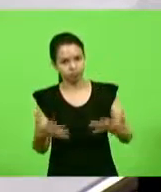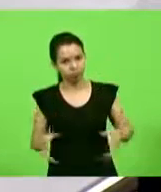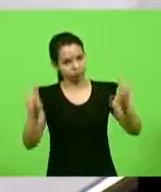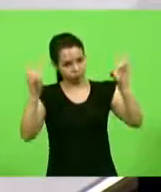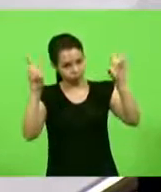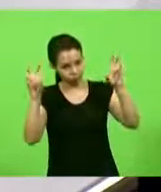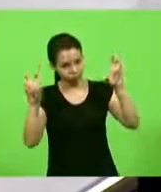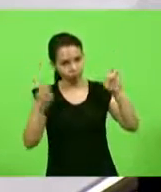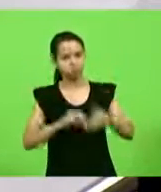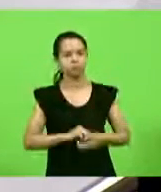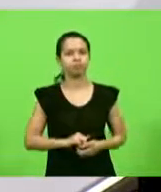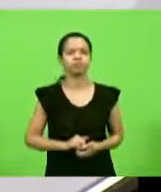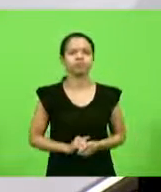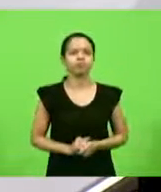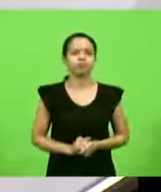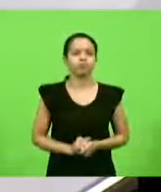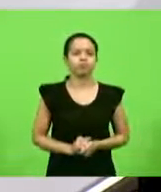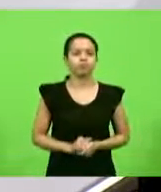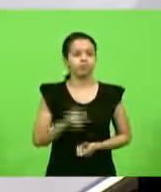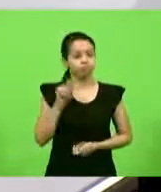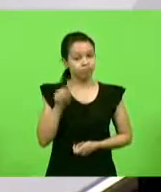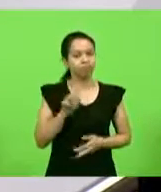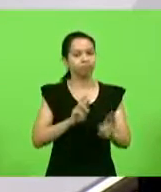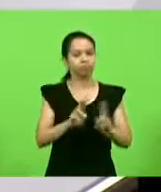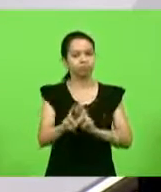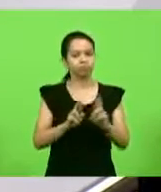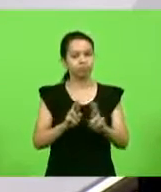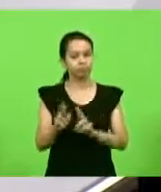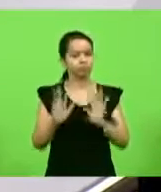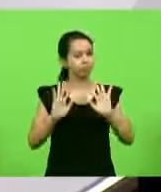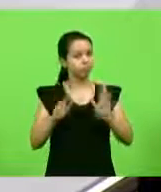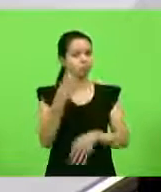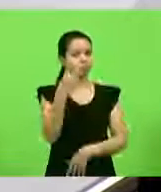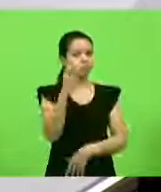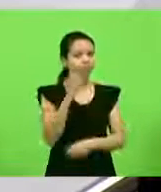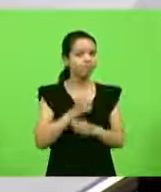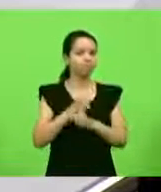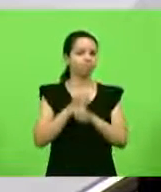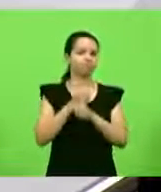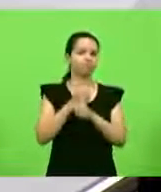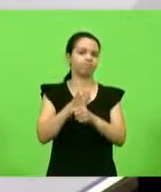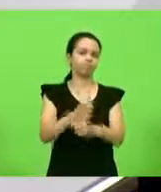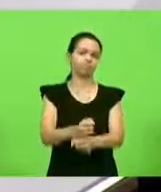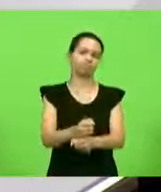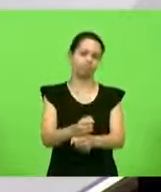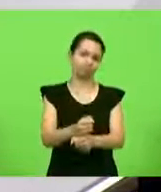rodovia, que ela está há duas décadas se arrastando.